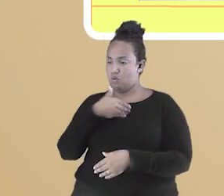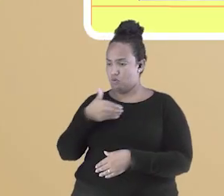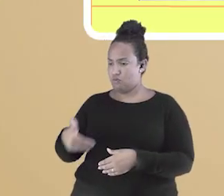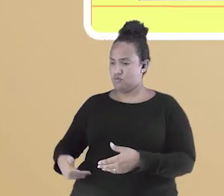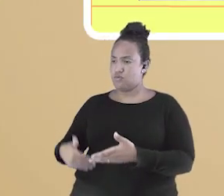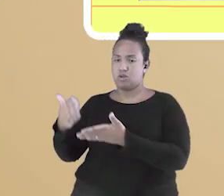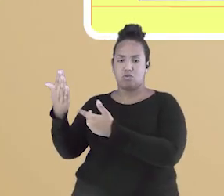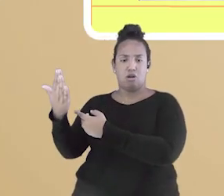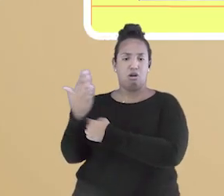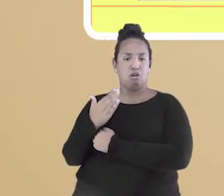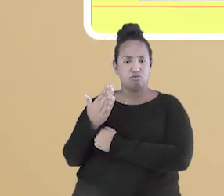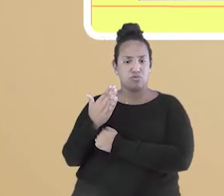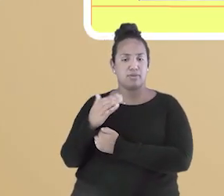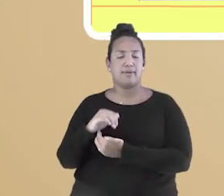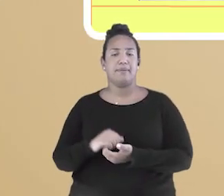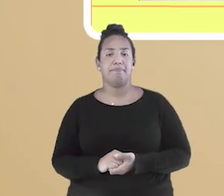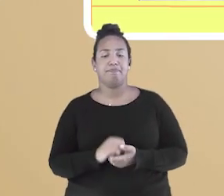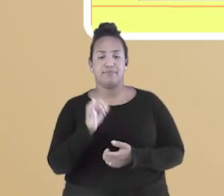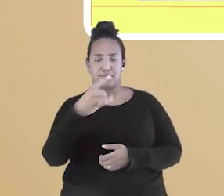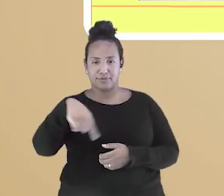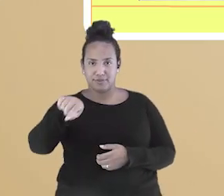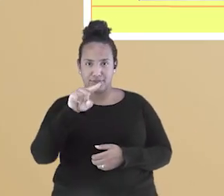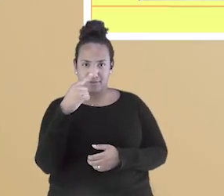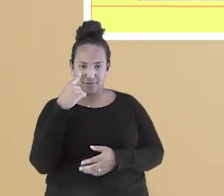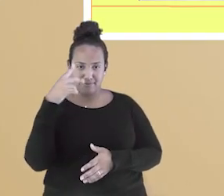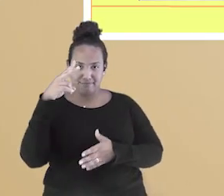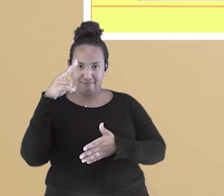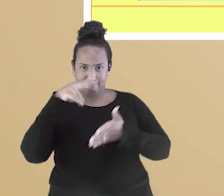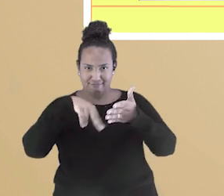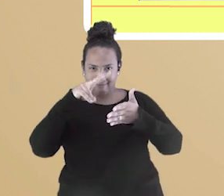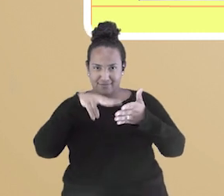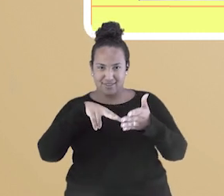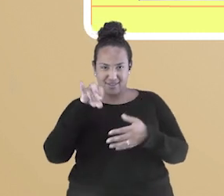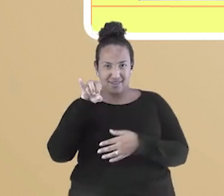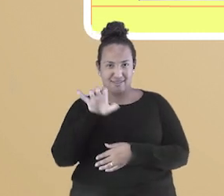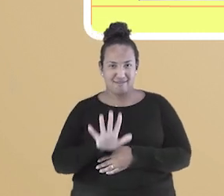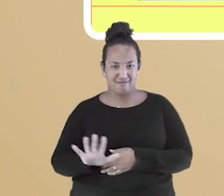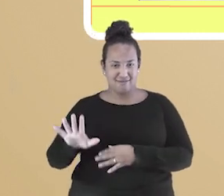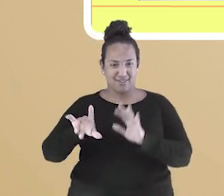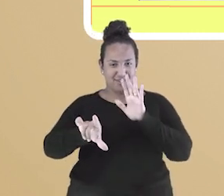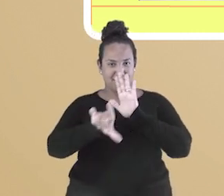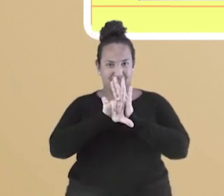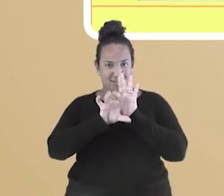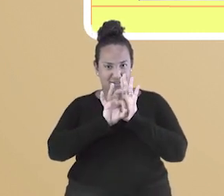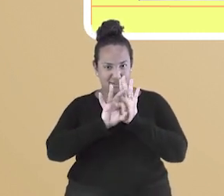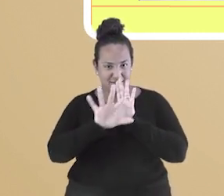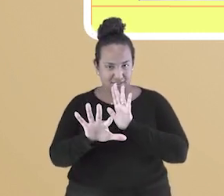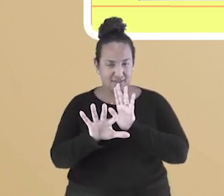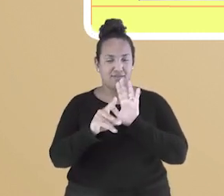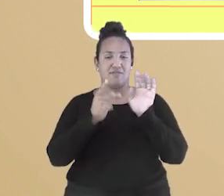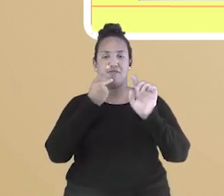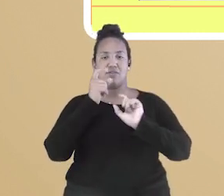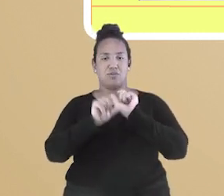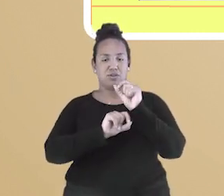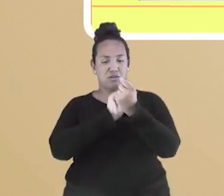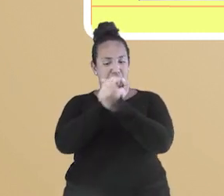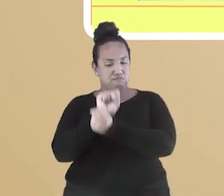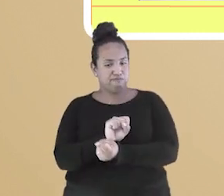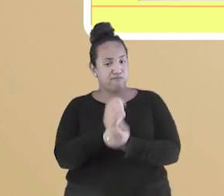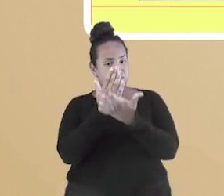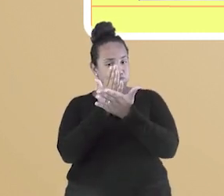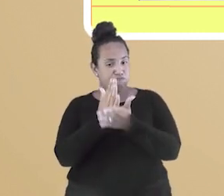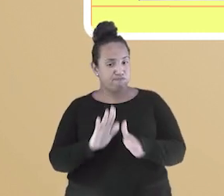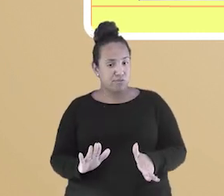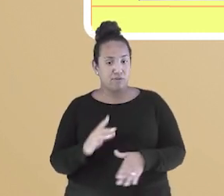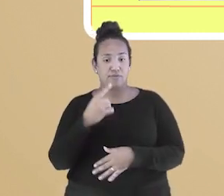Se a gente analisar a imagem ao lado da Lei Áurea, que foi a lei que decretou o fim da escravidão, iremos ver que ela possui apenas